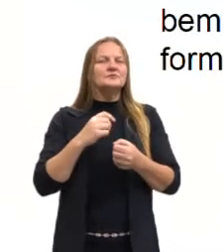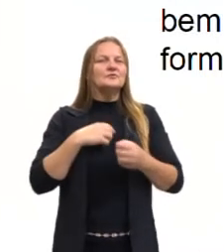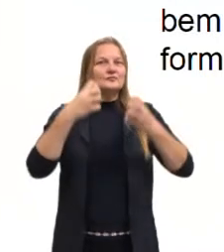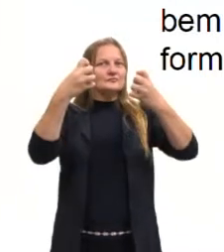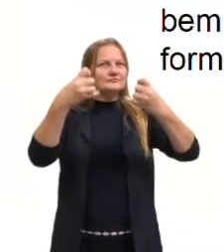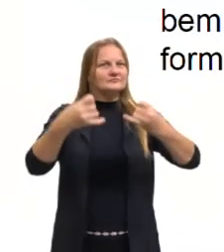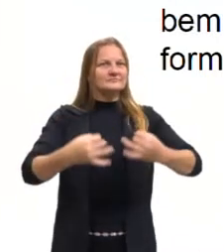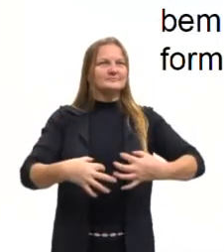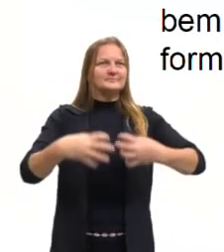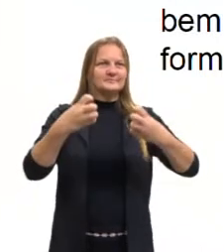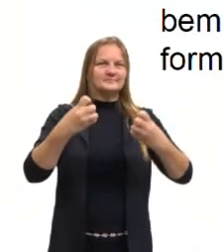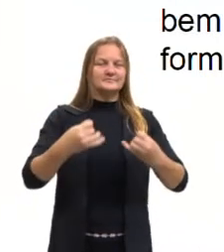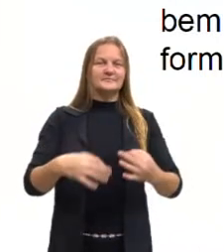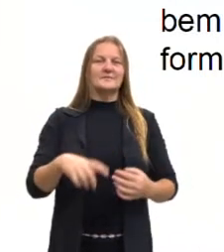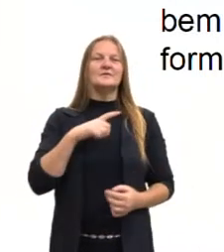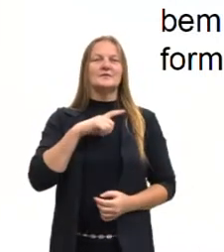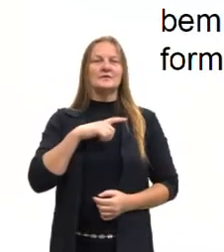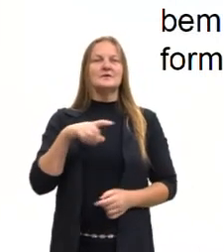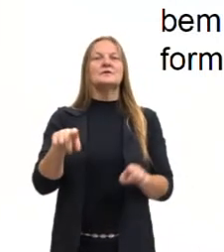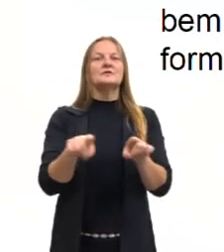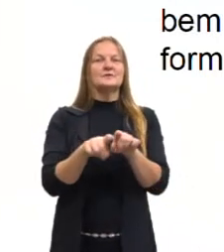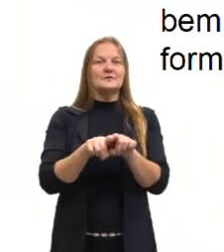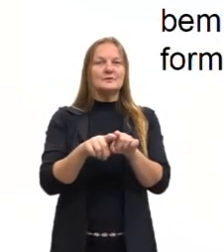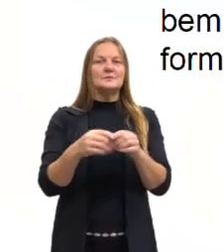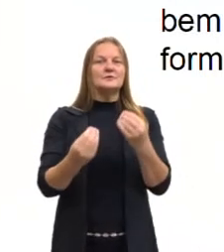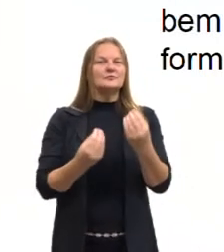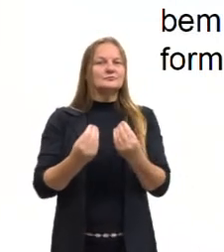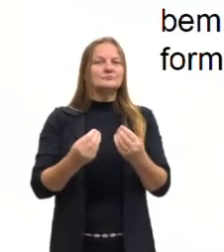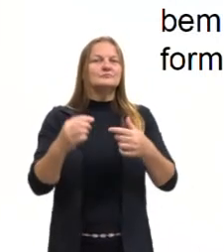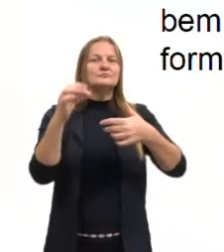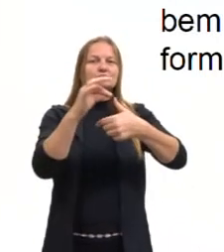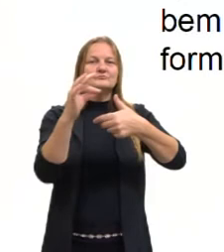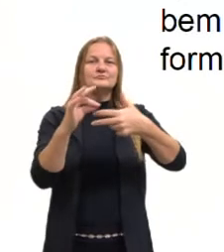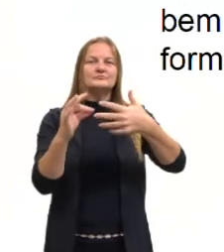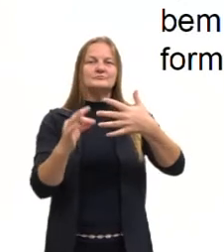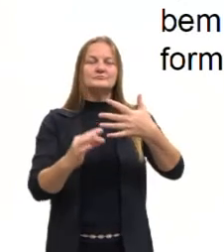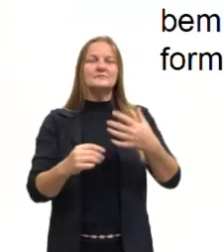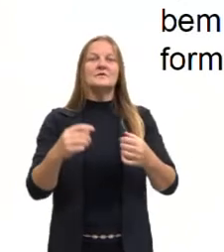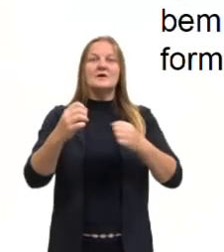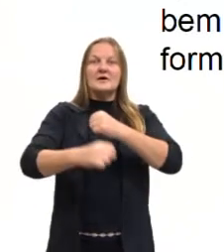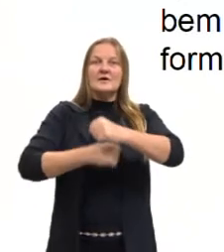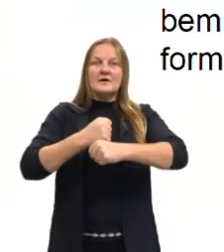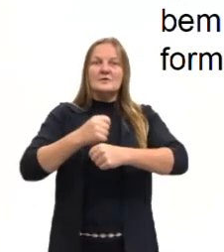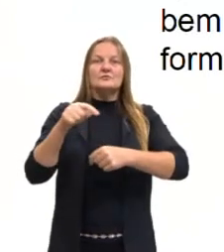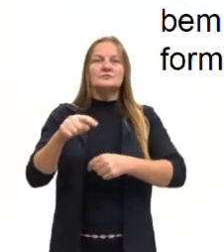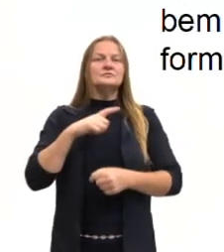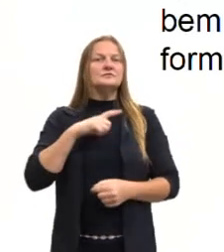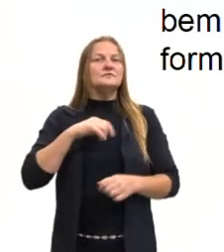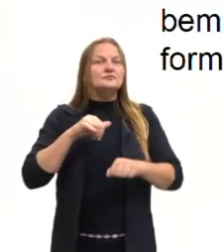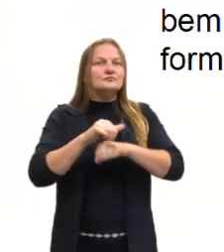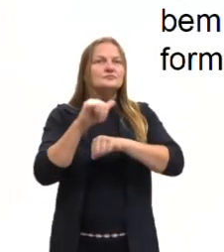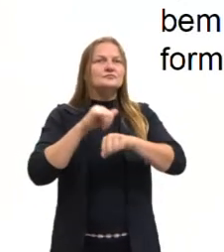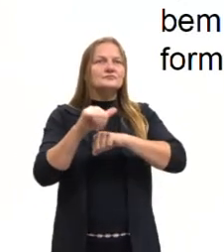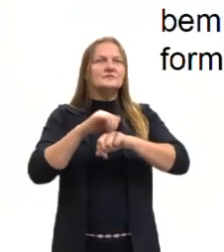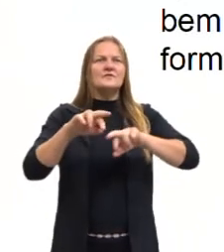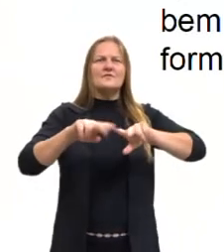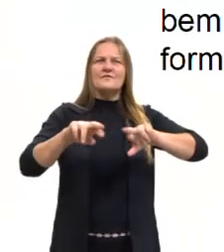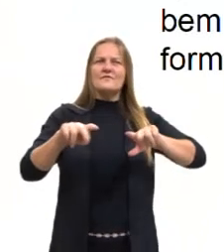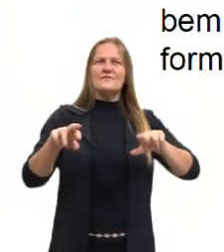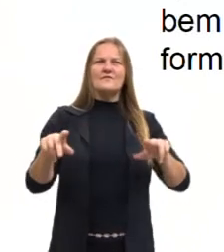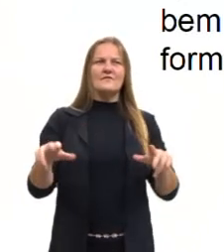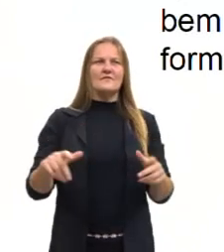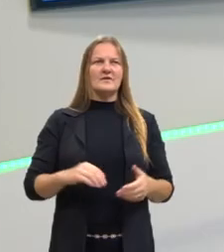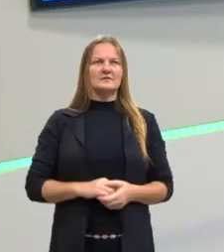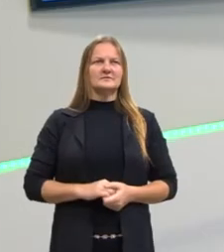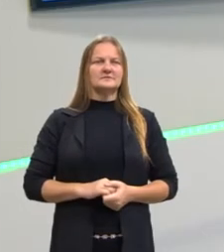E também está muito atual. Só nesse ano, por exemplo, aconteceu várias vezes